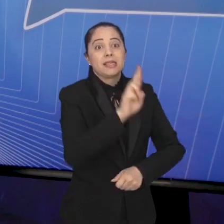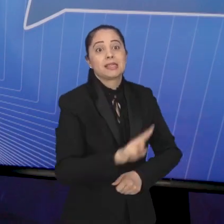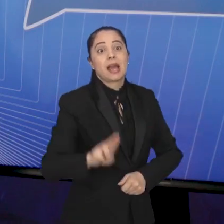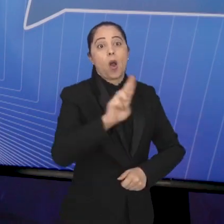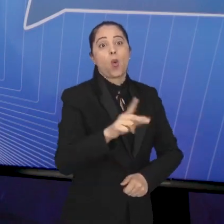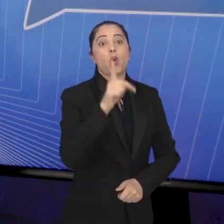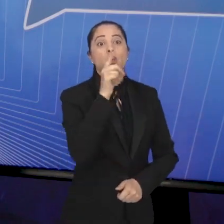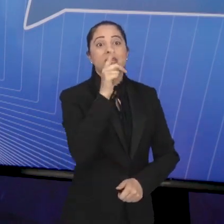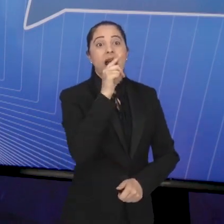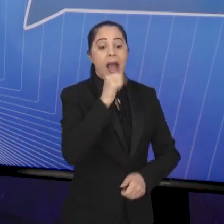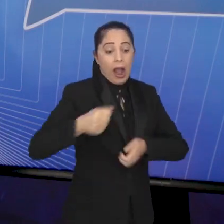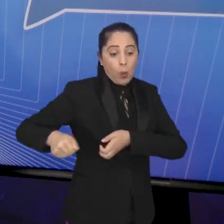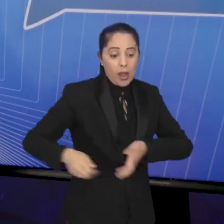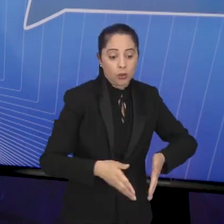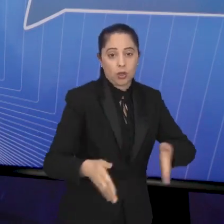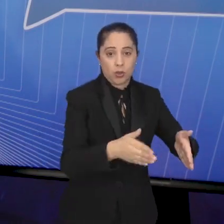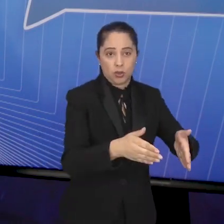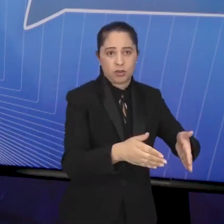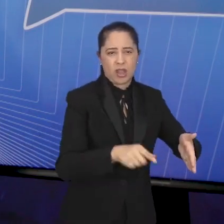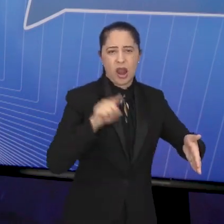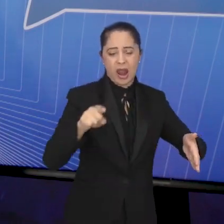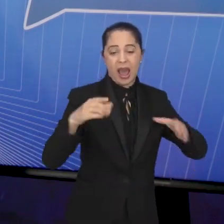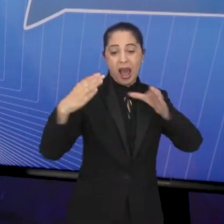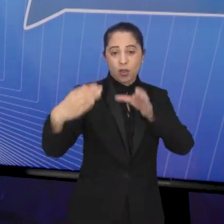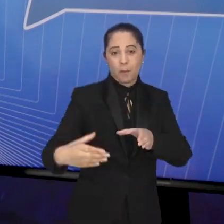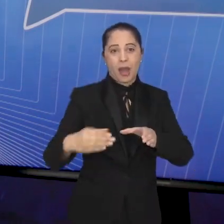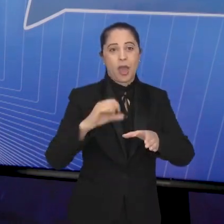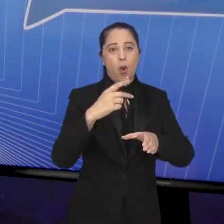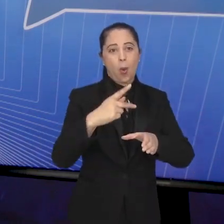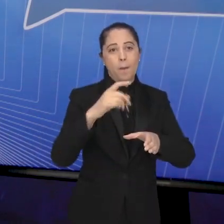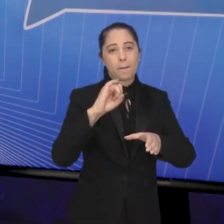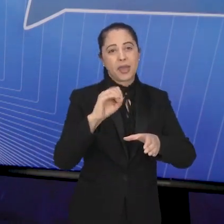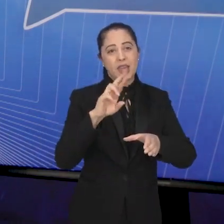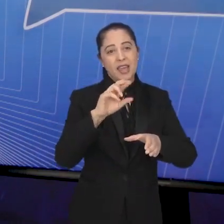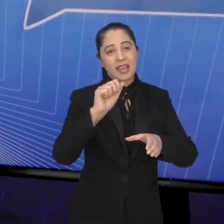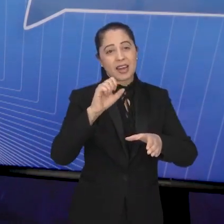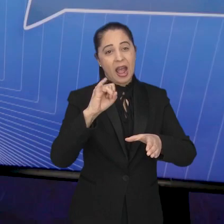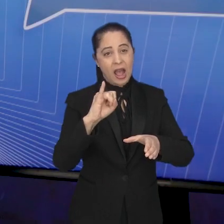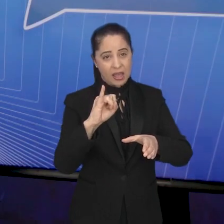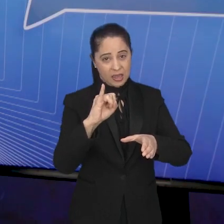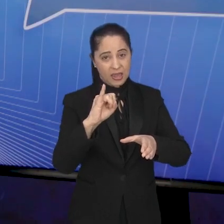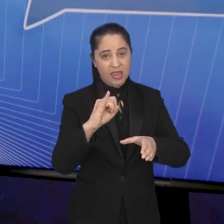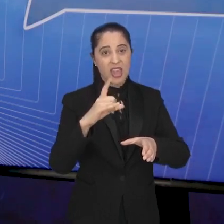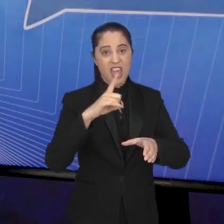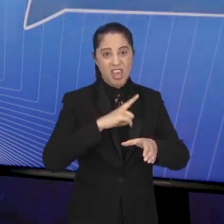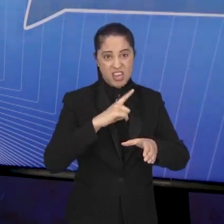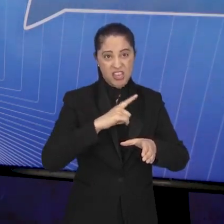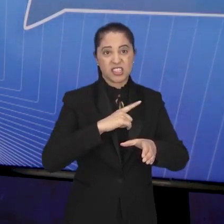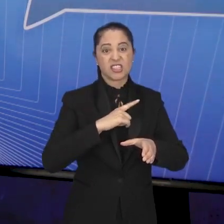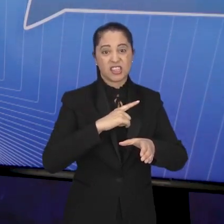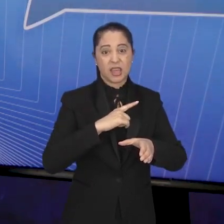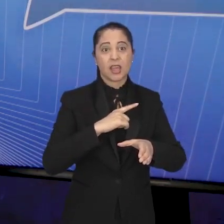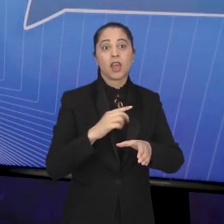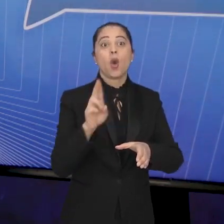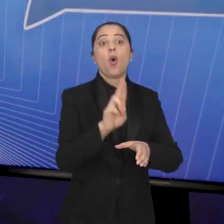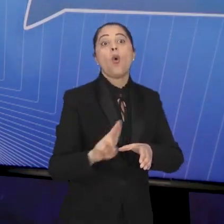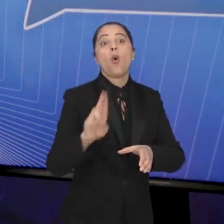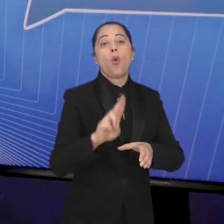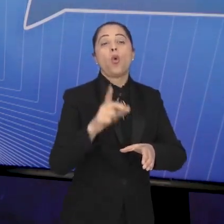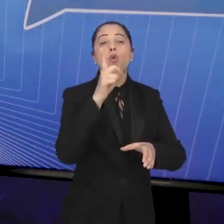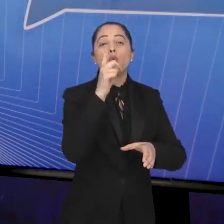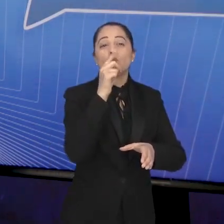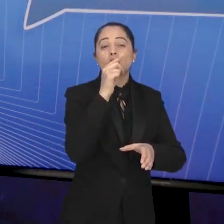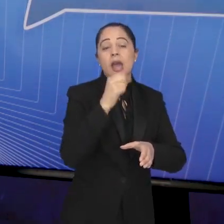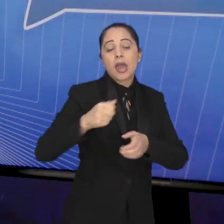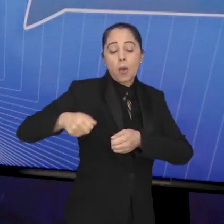Paraíba. Ali, em Barra do Piraí, tem a maior transferência de água de uma bacia hidrográfica à outra do Brasil, maior